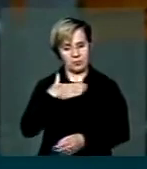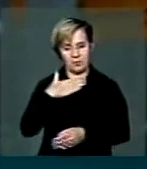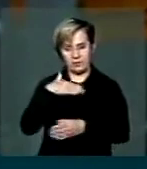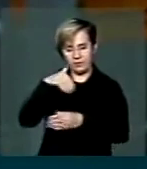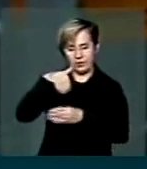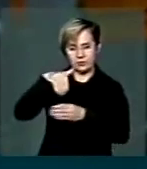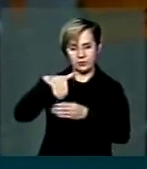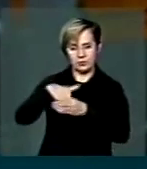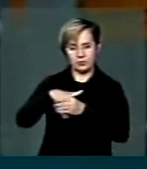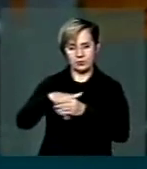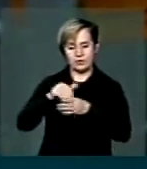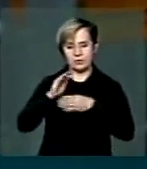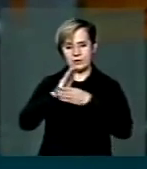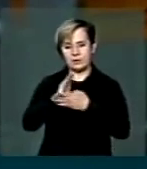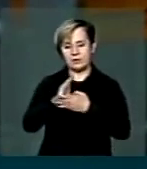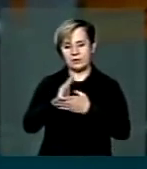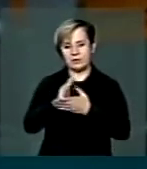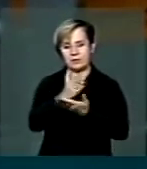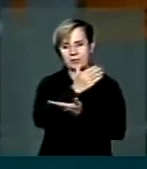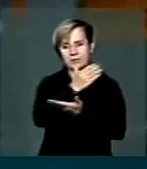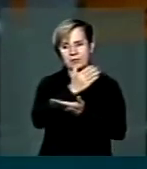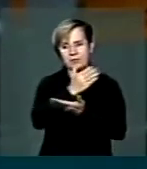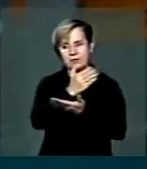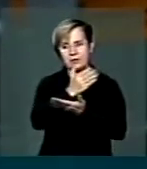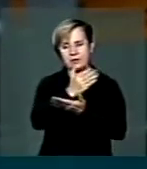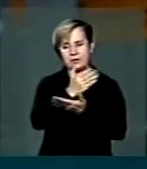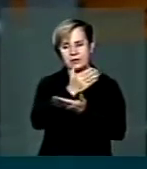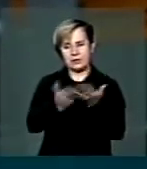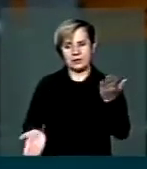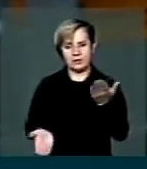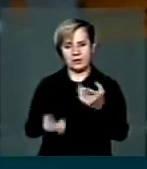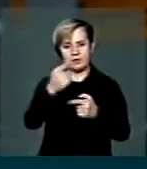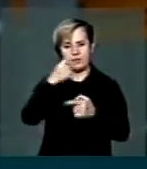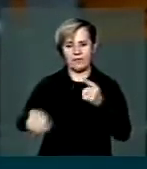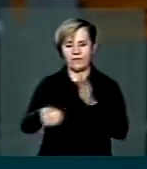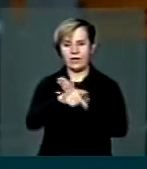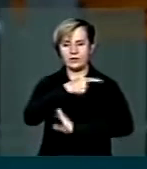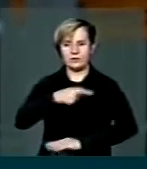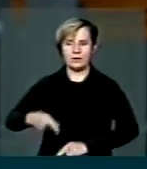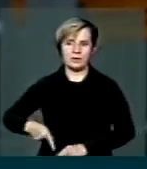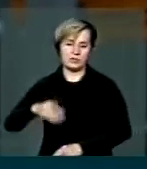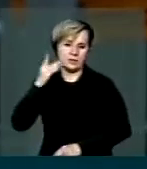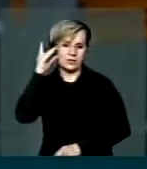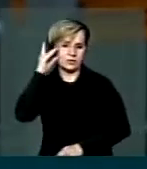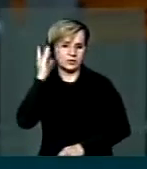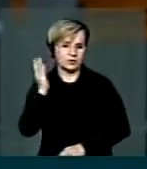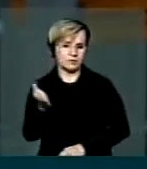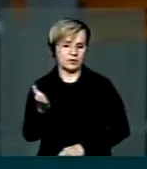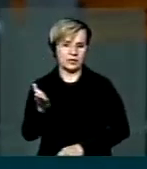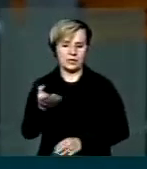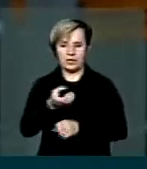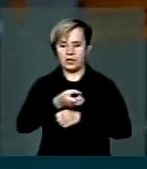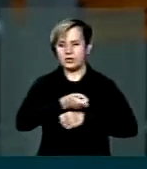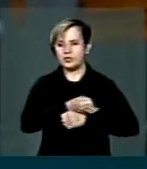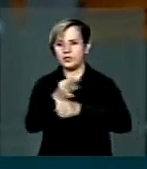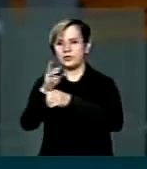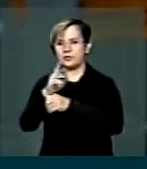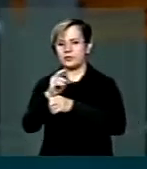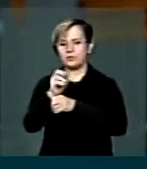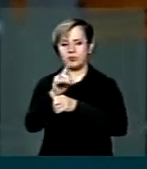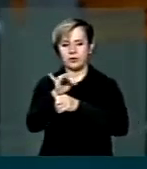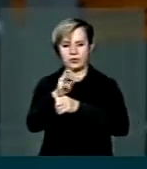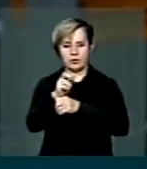à derrubada do veto da presidenta Dilma em relação à distribuição dos royalties de